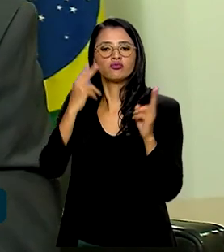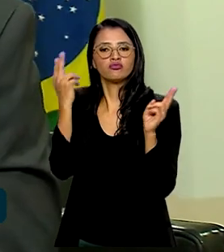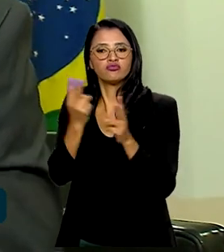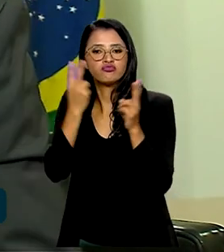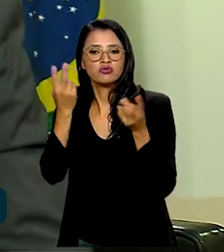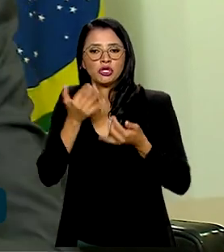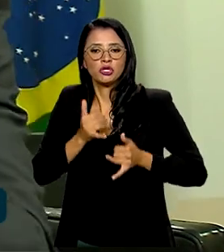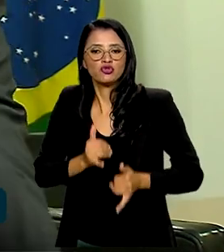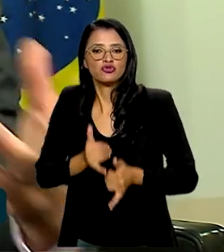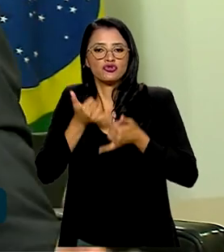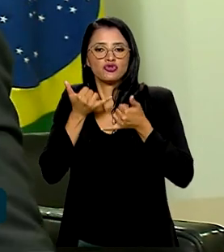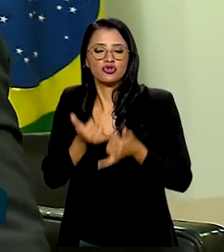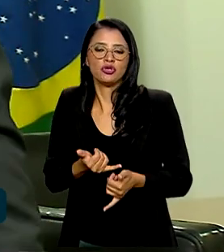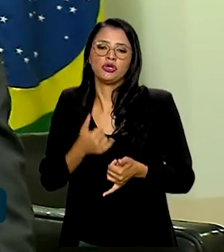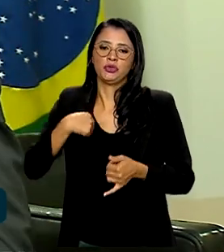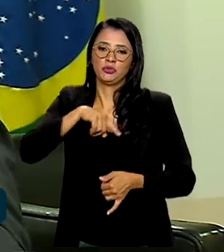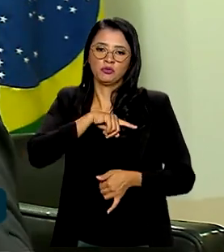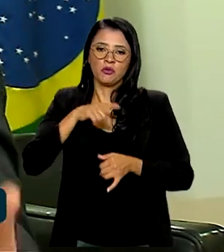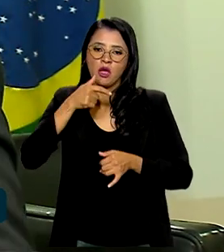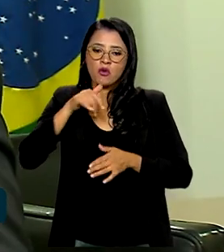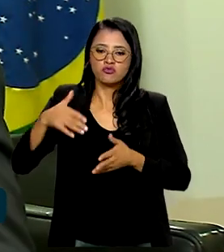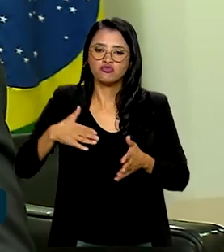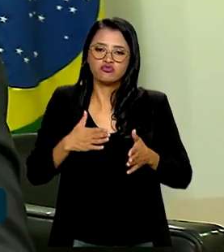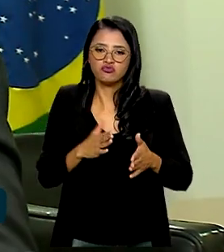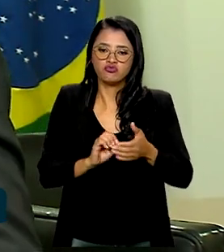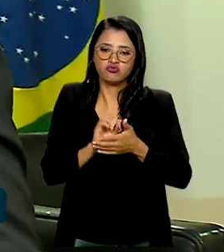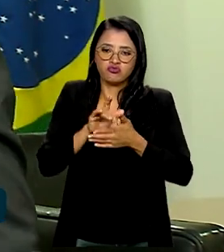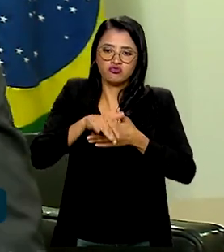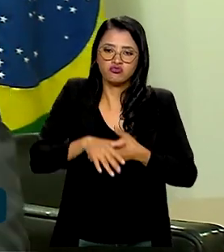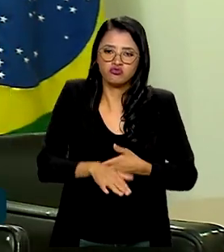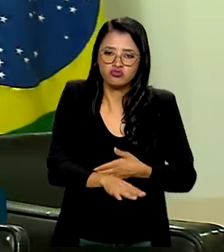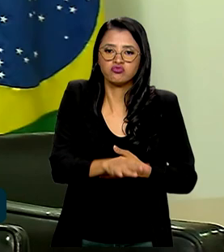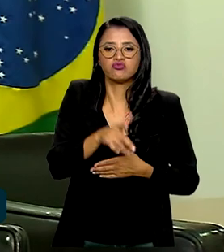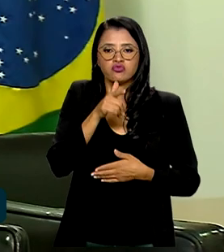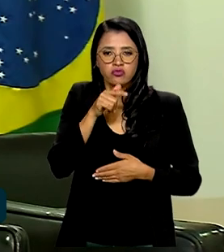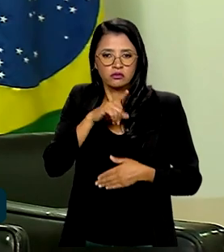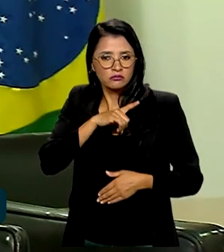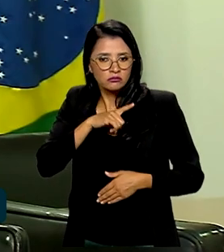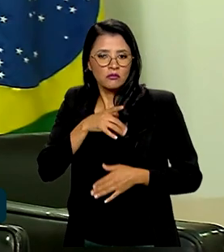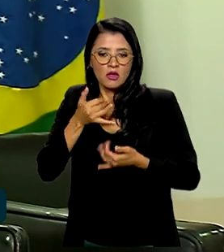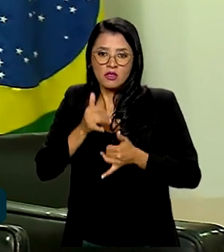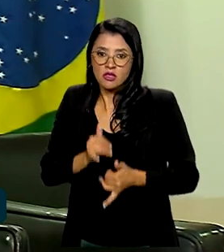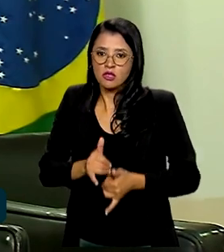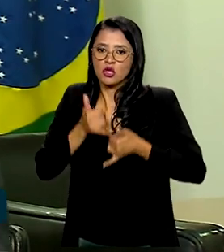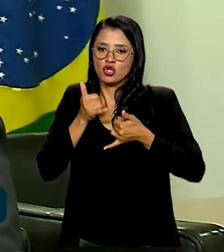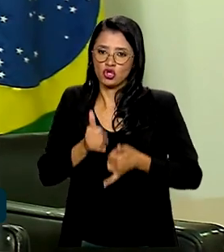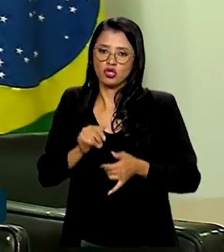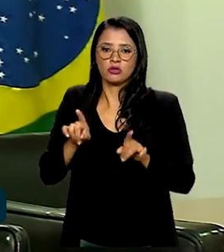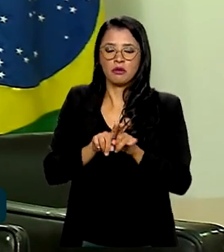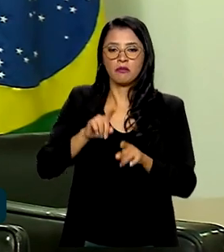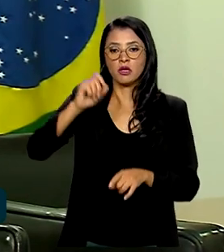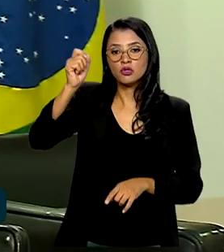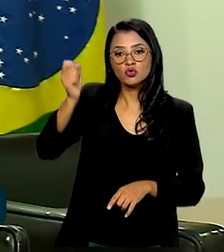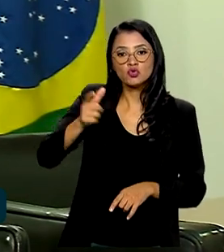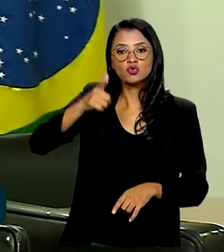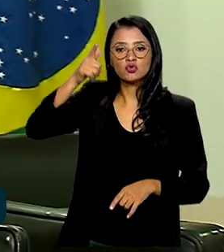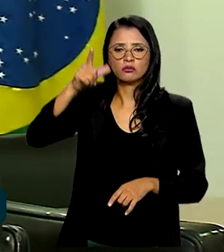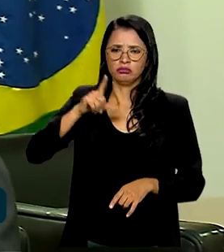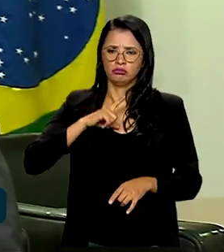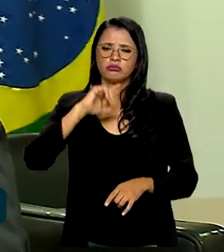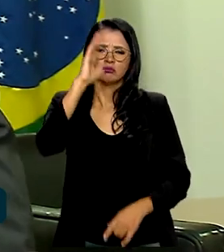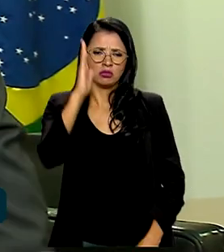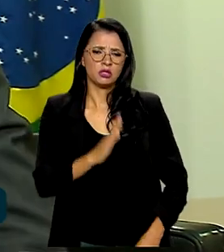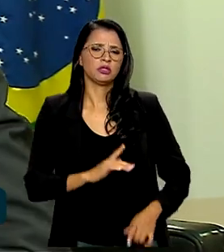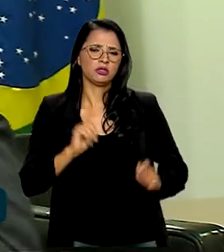dos nossos rios, das nossas águas, da energia solar, o Brasil tem tudo para